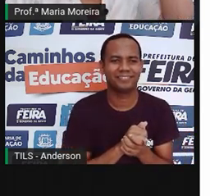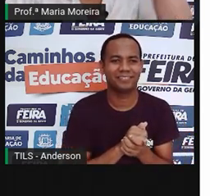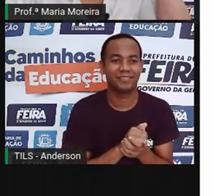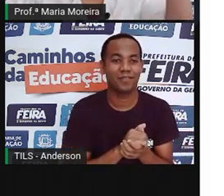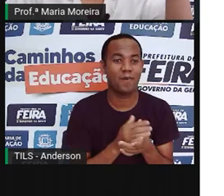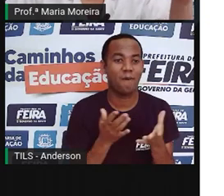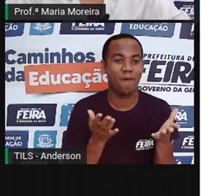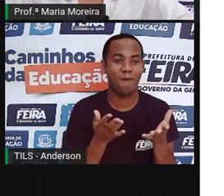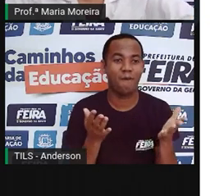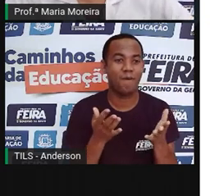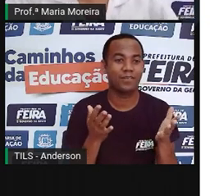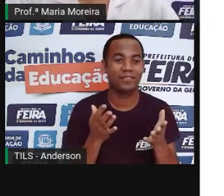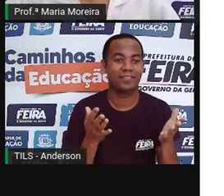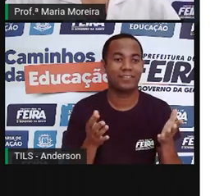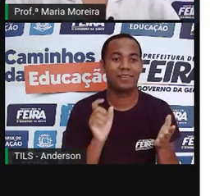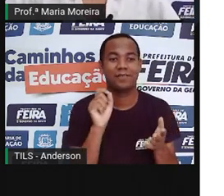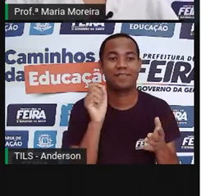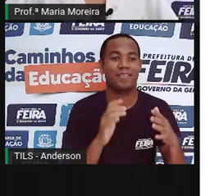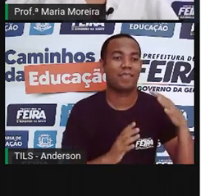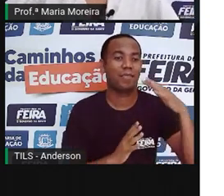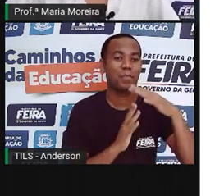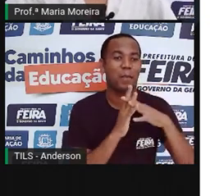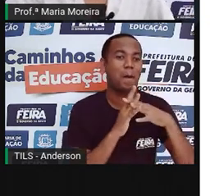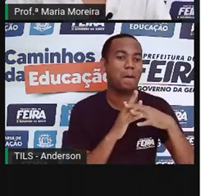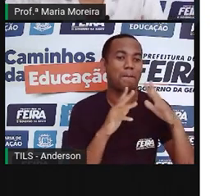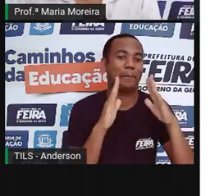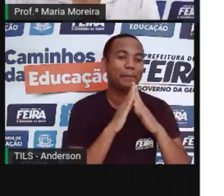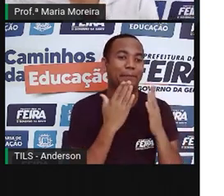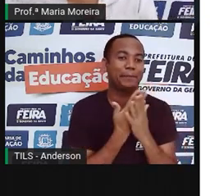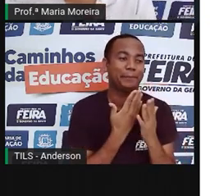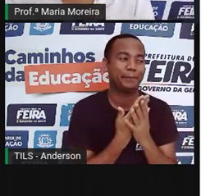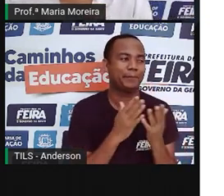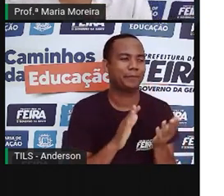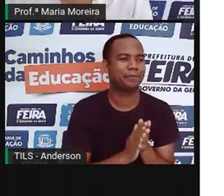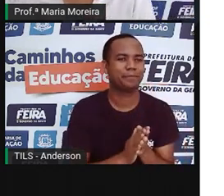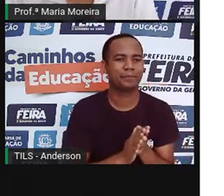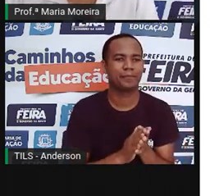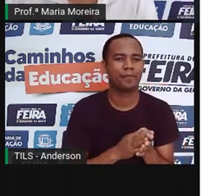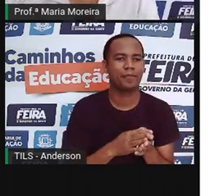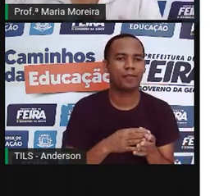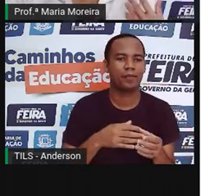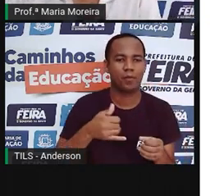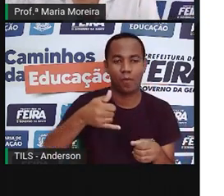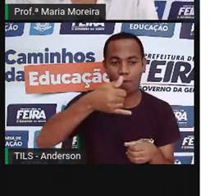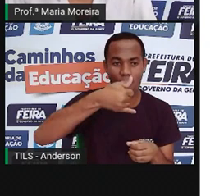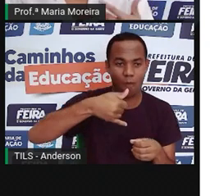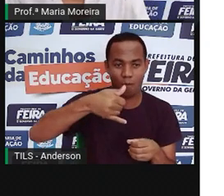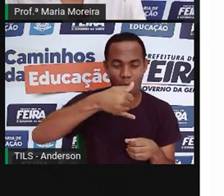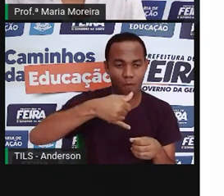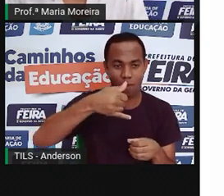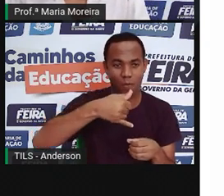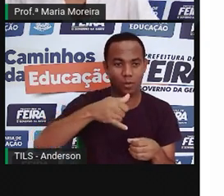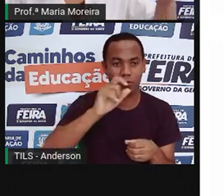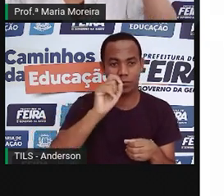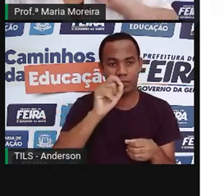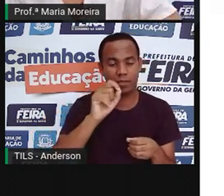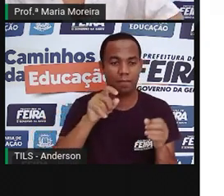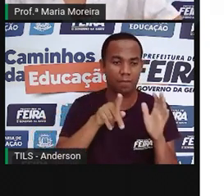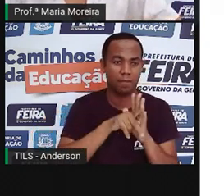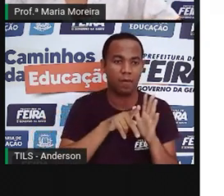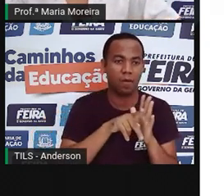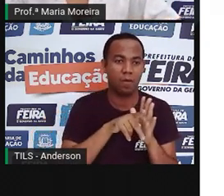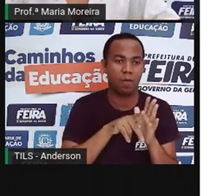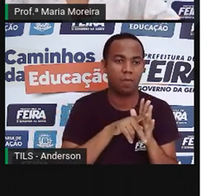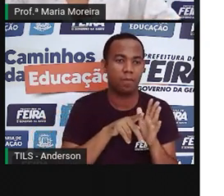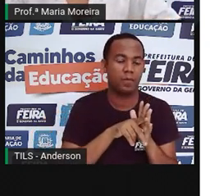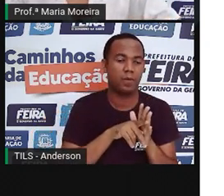Ele hoje tá nota 10. Pois é. O petróleo, na verdade, ele também, fora gasolina e outras coisas, ele também